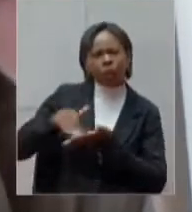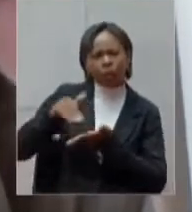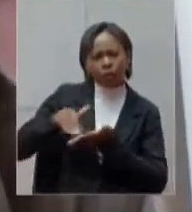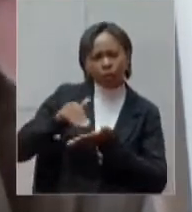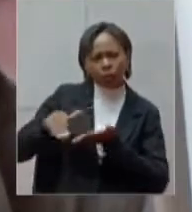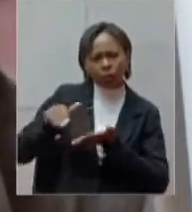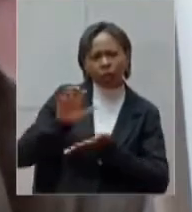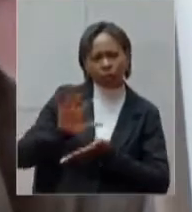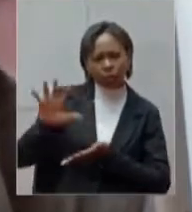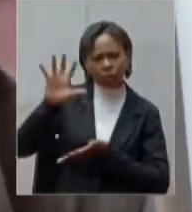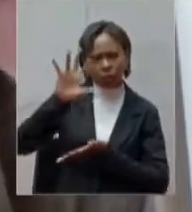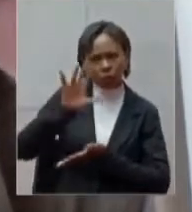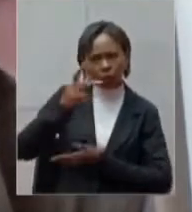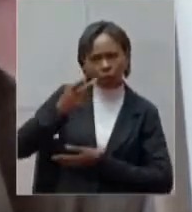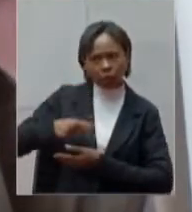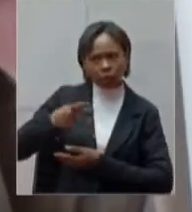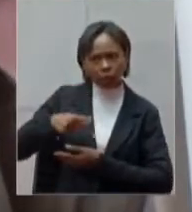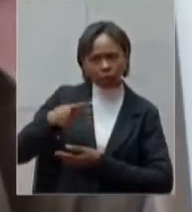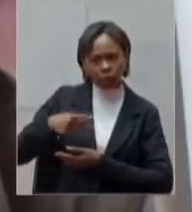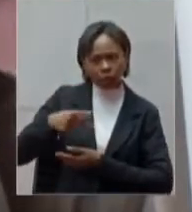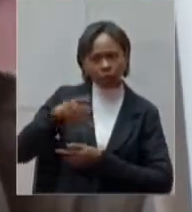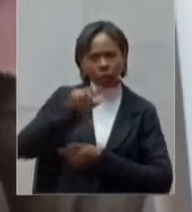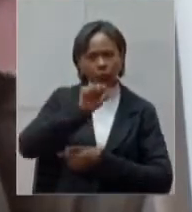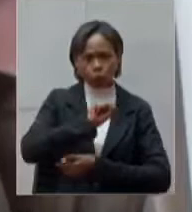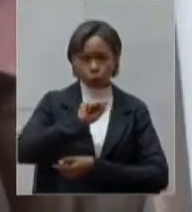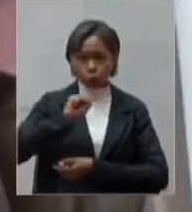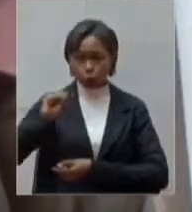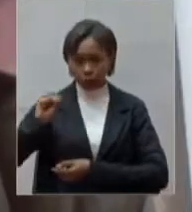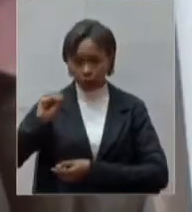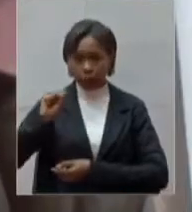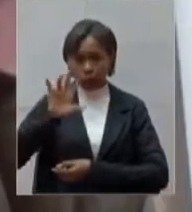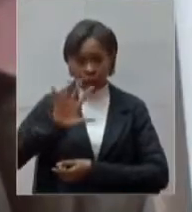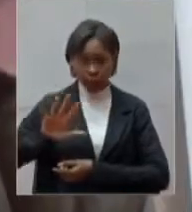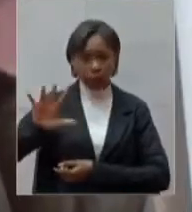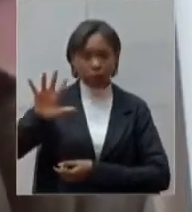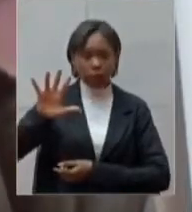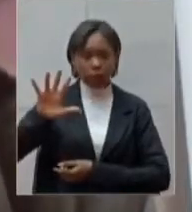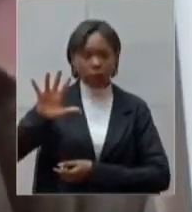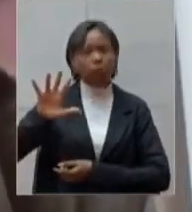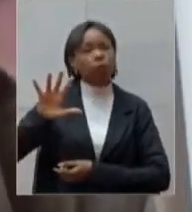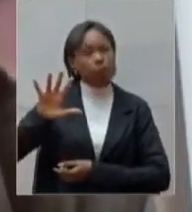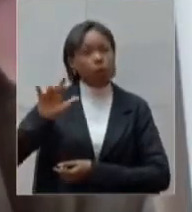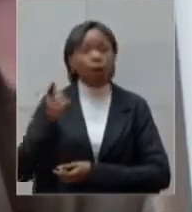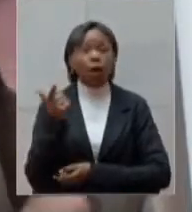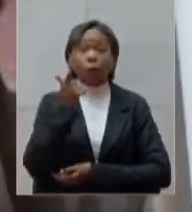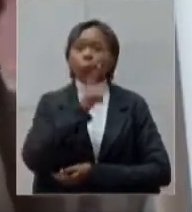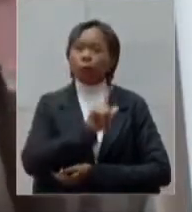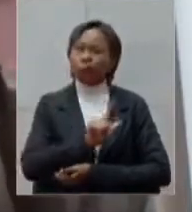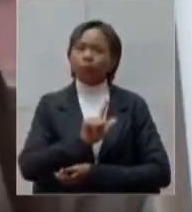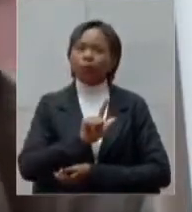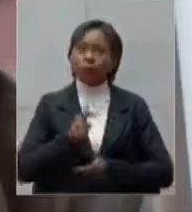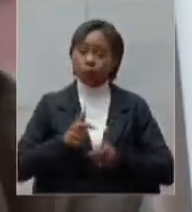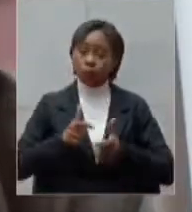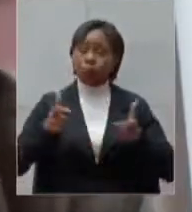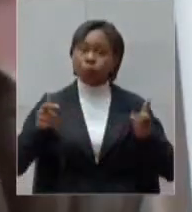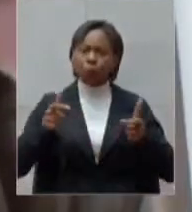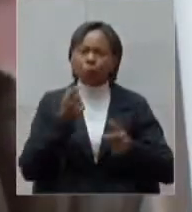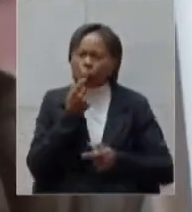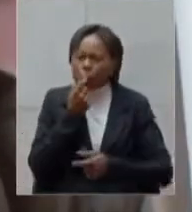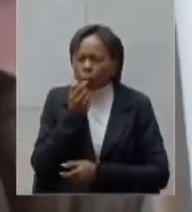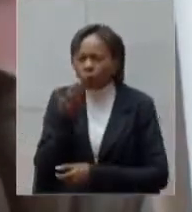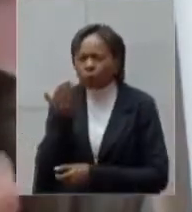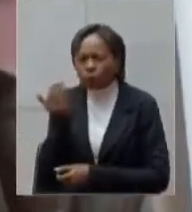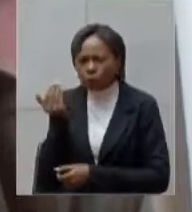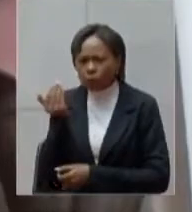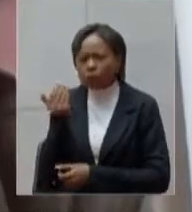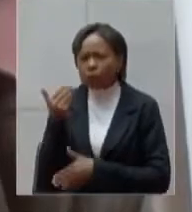aqui da macro região sudeste e com isso conseguindo essa habilitação que ocorreu há poucos dias o